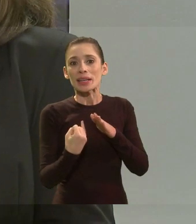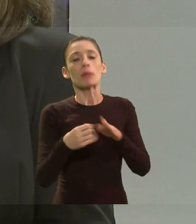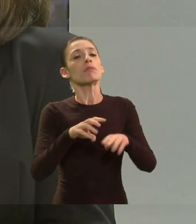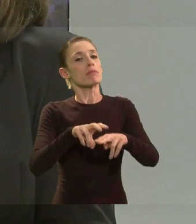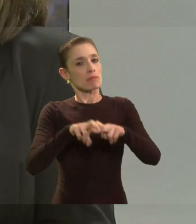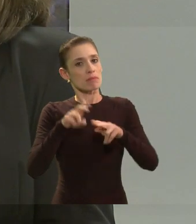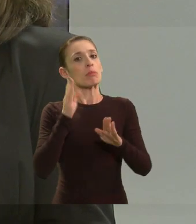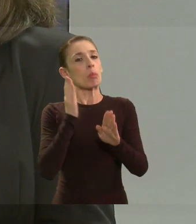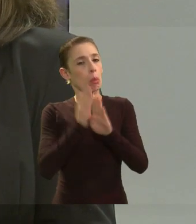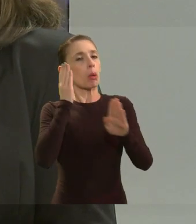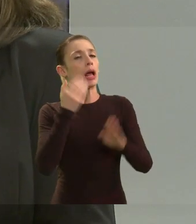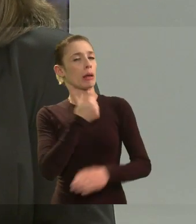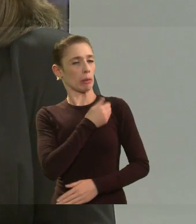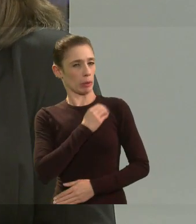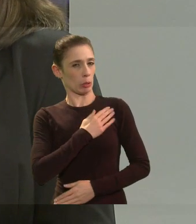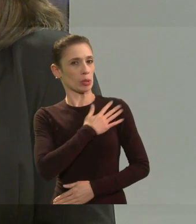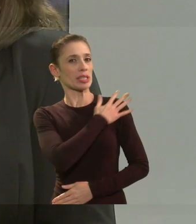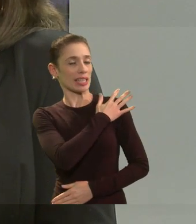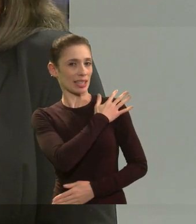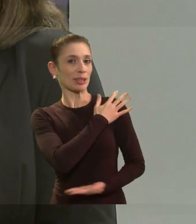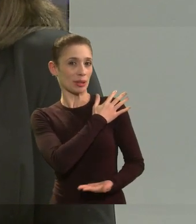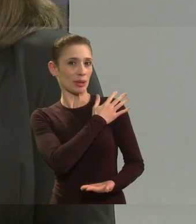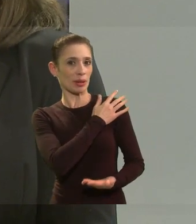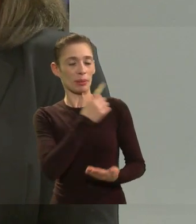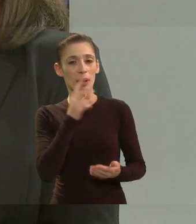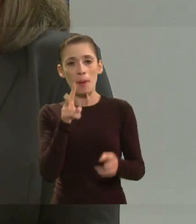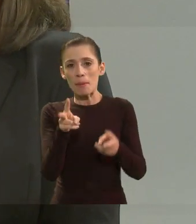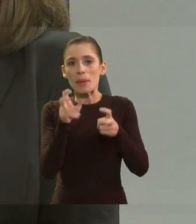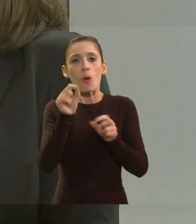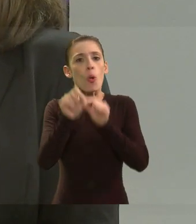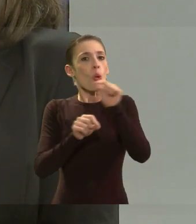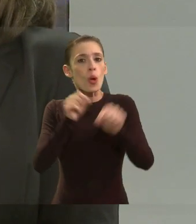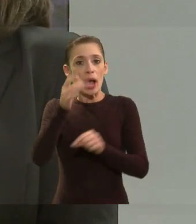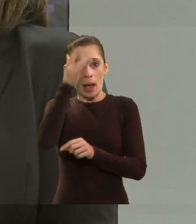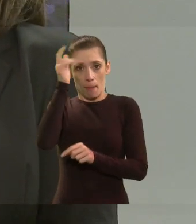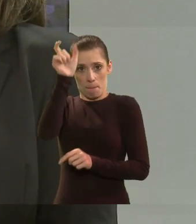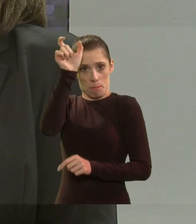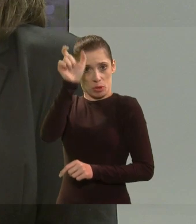tem o preconceito. Então ela acha que uma pessoa com uma deficiência um pouco maior,